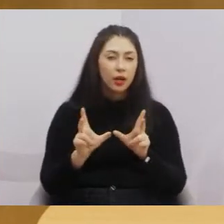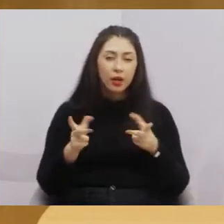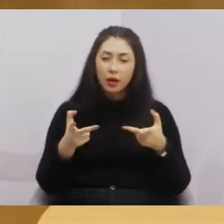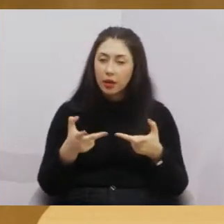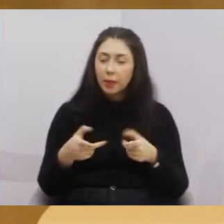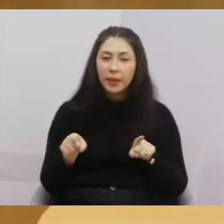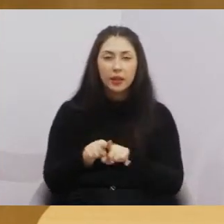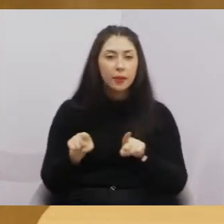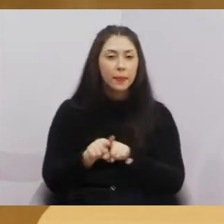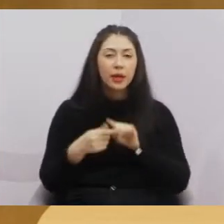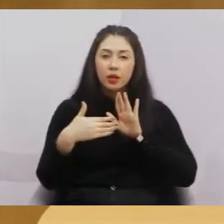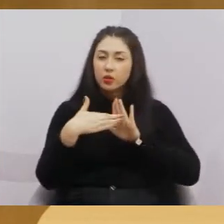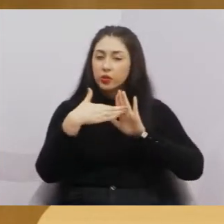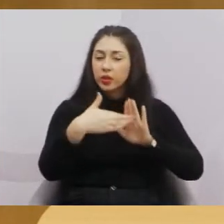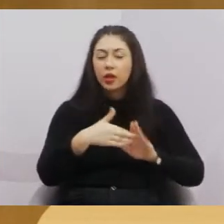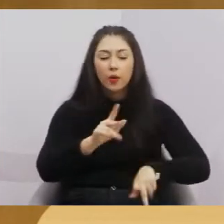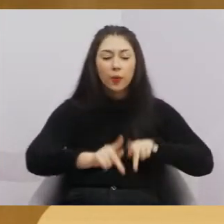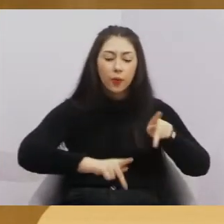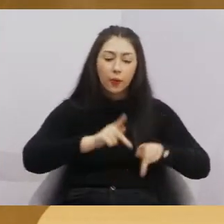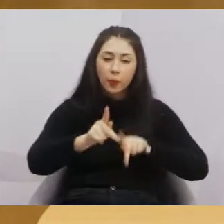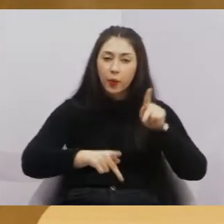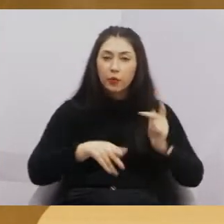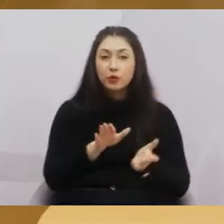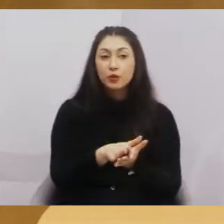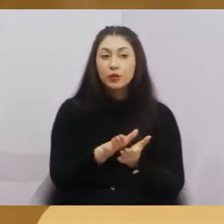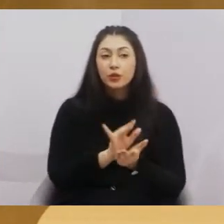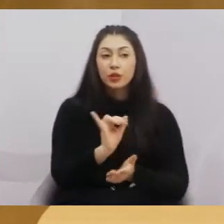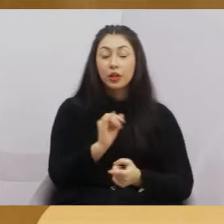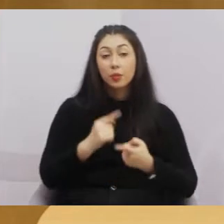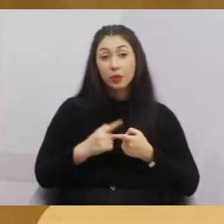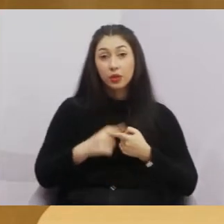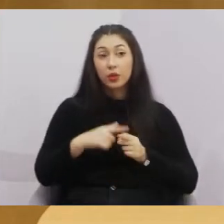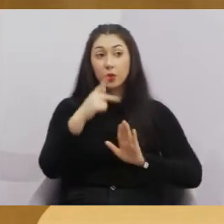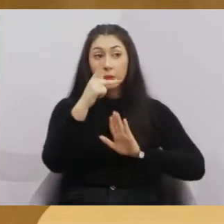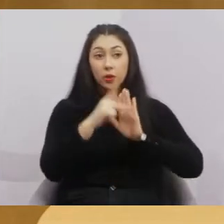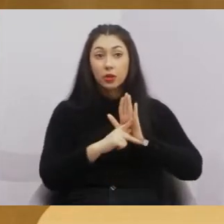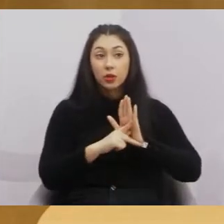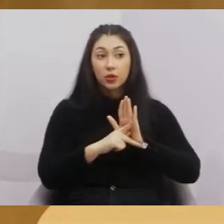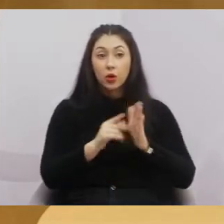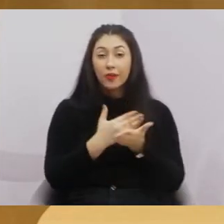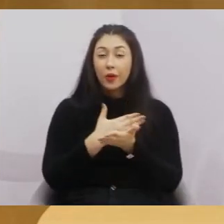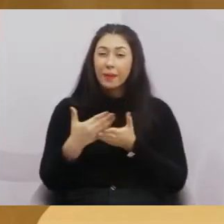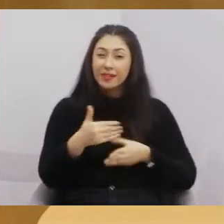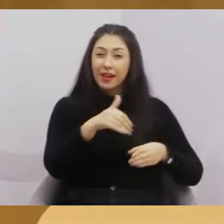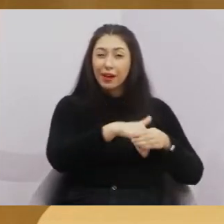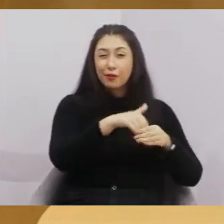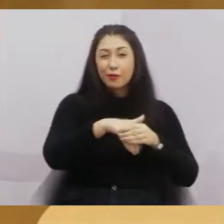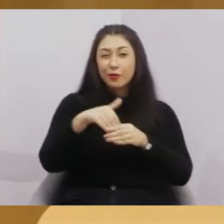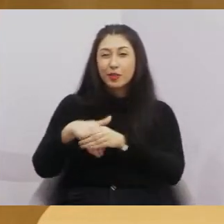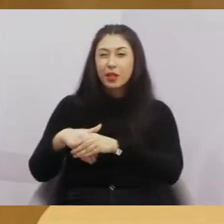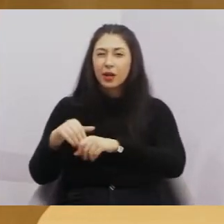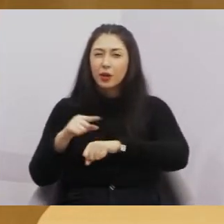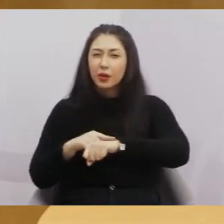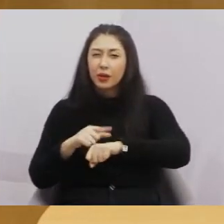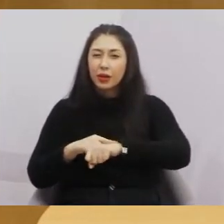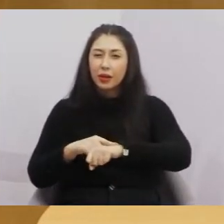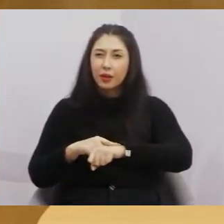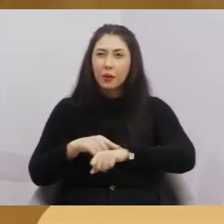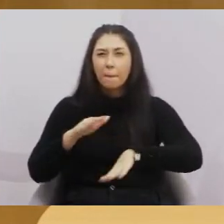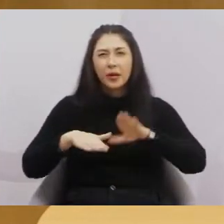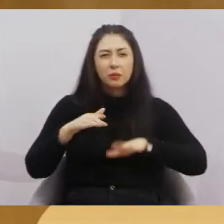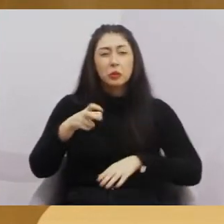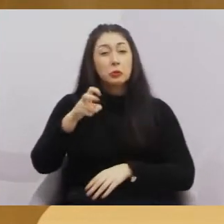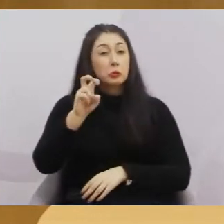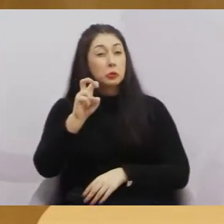também contemplará a população da nossa cidade, porque os projetos vão ser começados a votar a partir das 17,